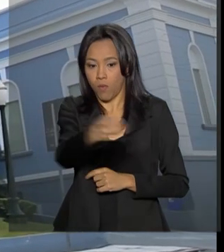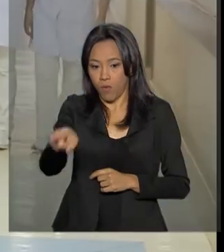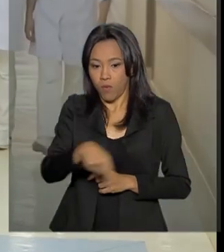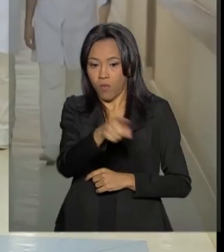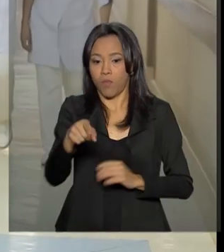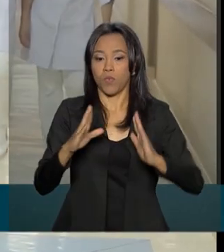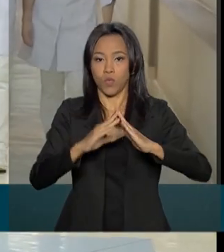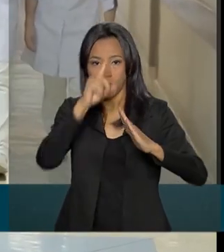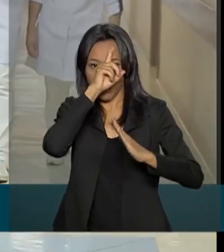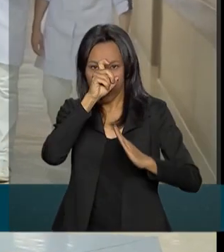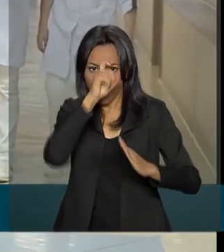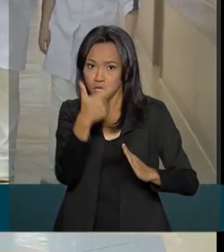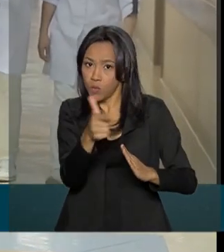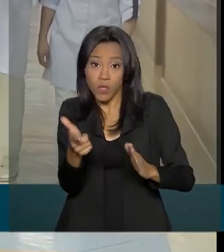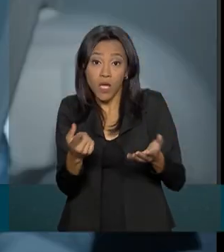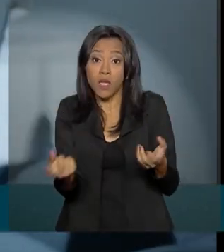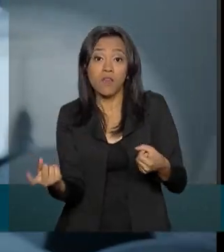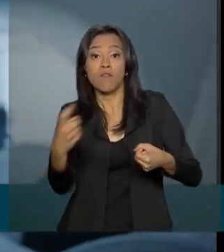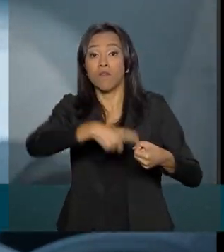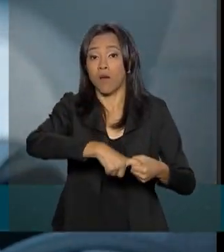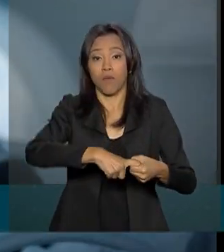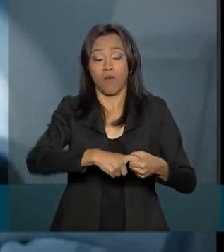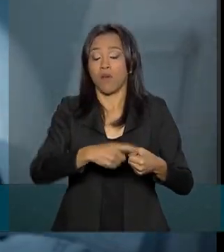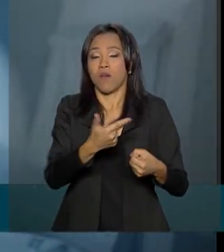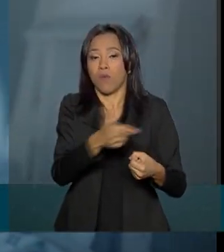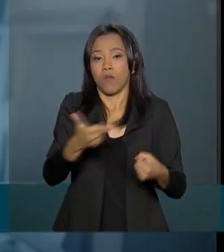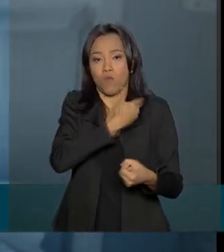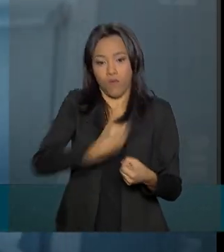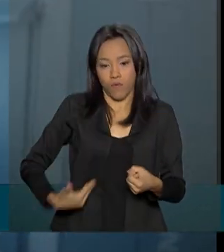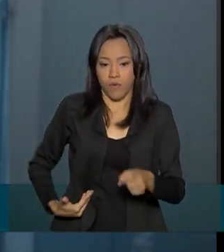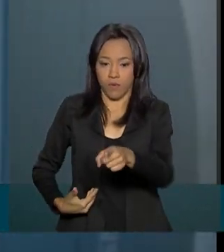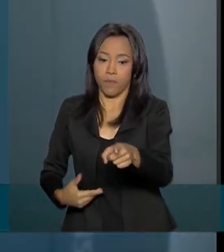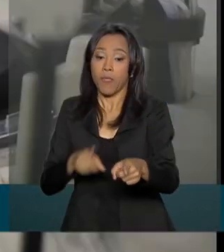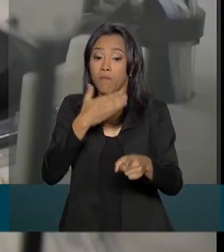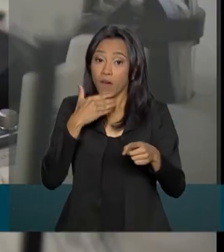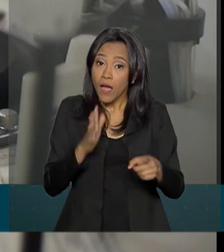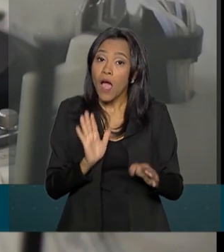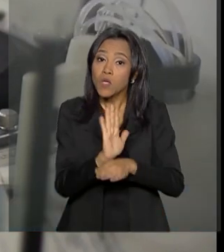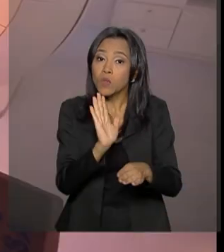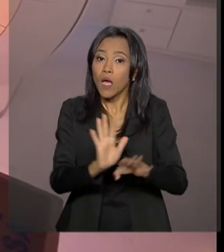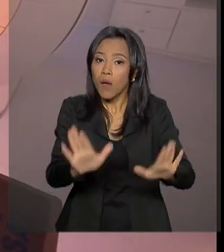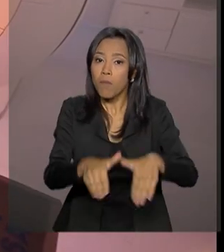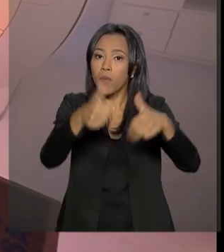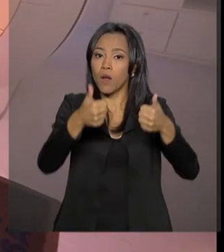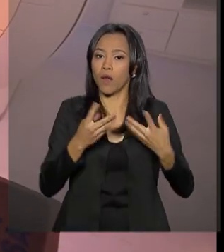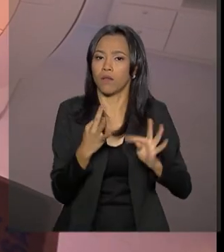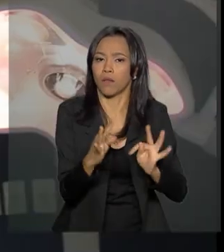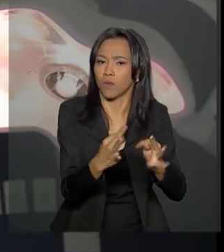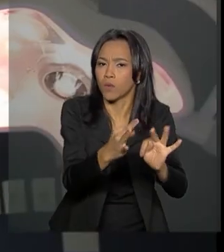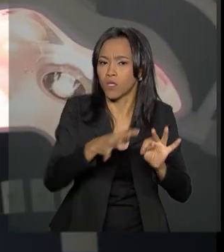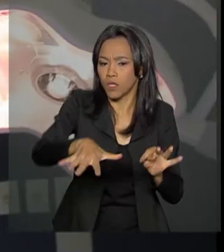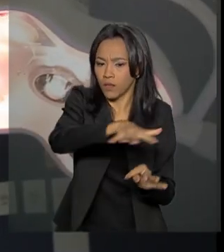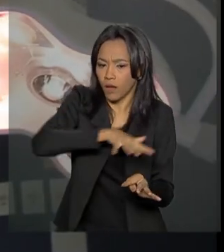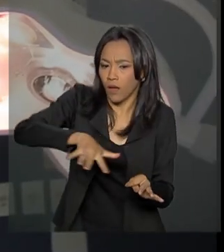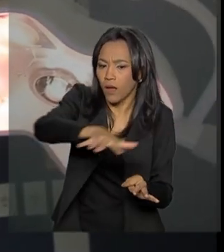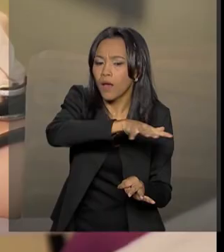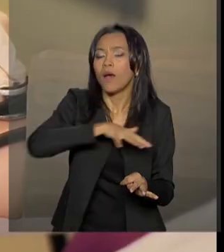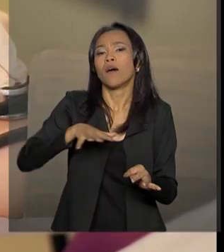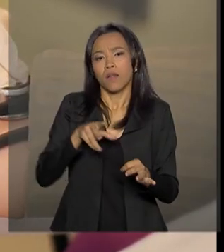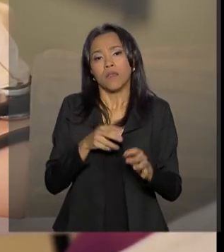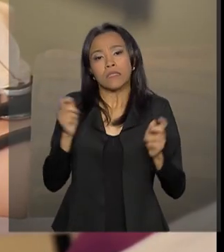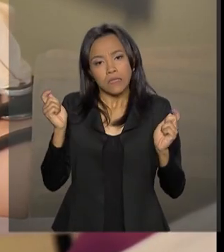maneiras, para melhorar a gestão e para ampliar e modernizar as unidades. O financiamento poderá ser contratado